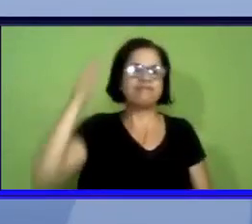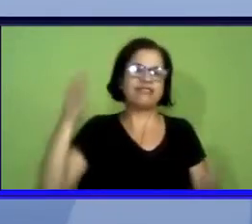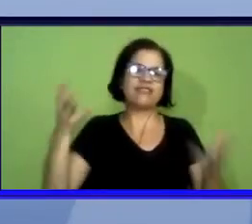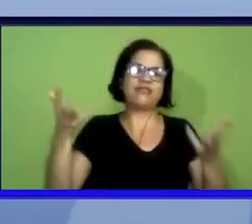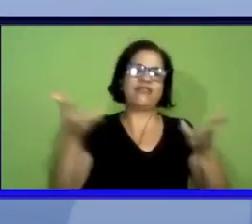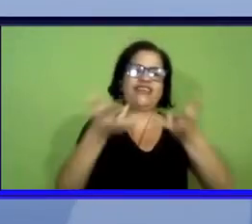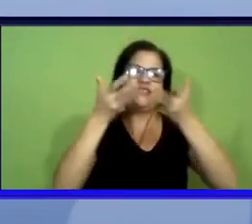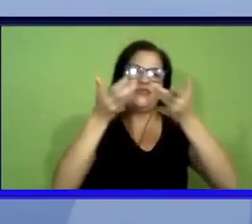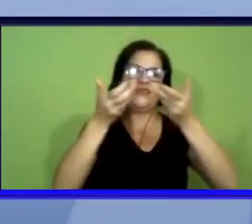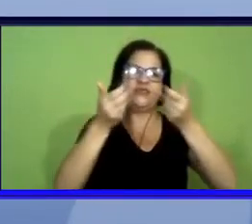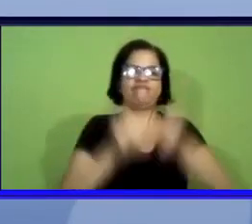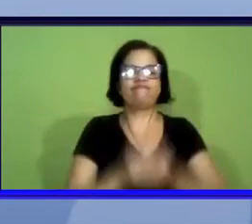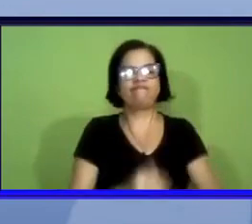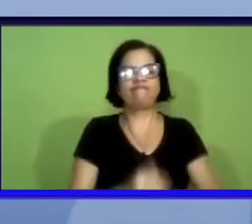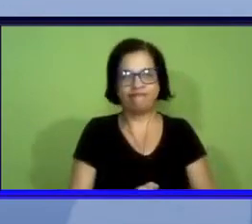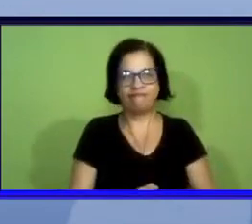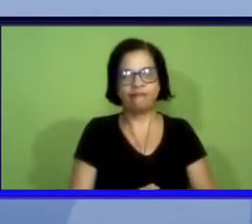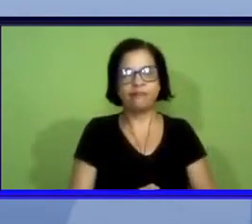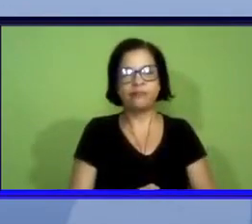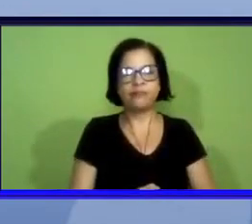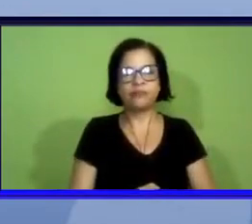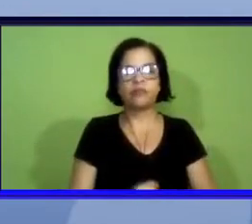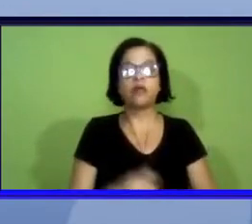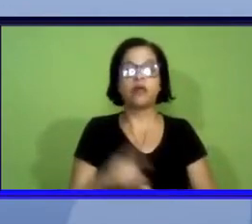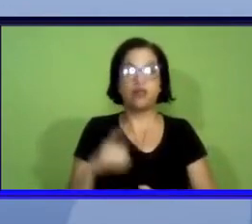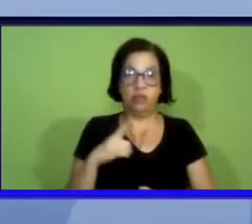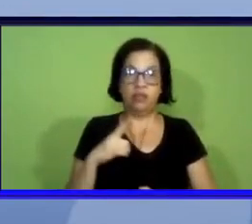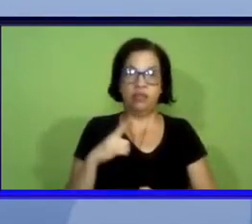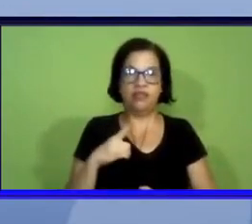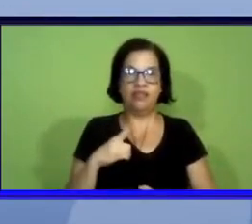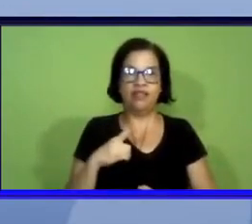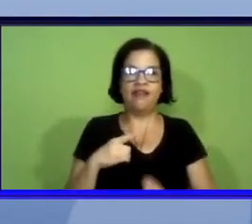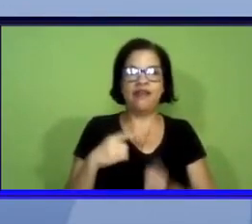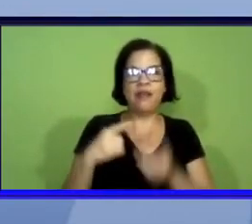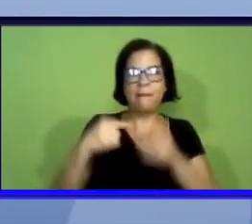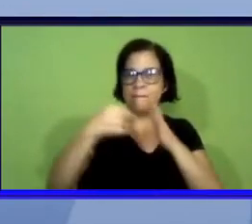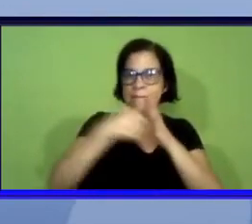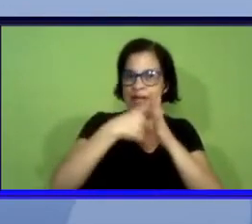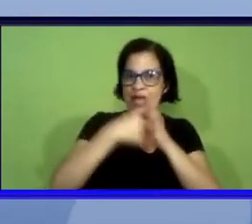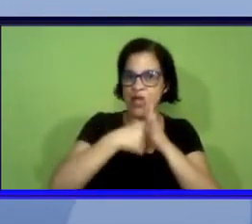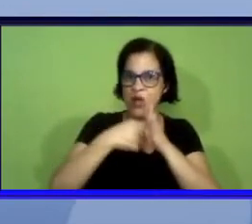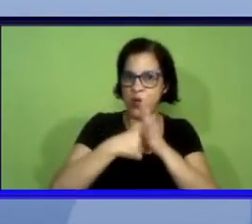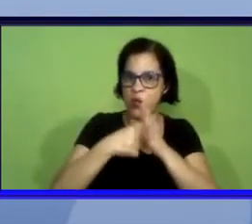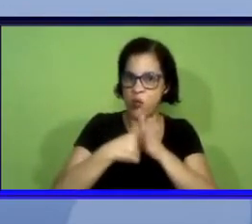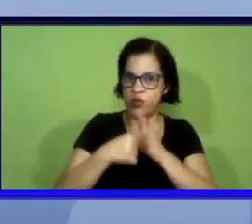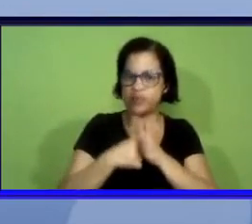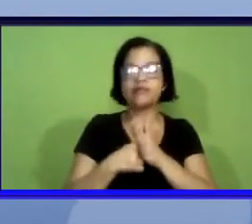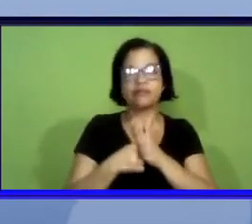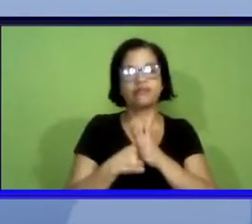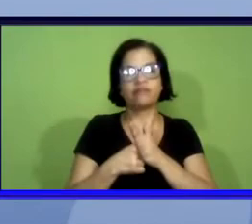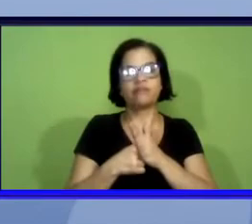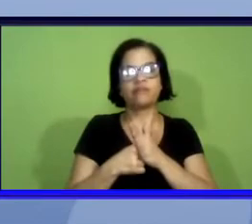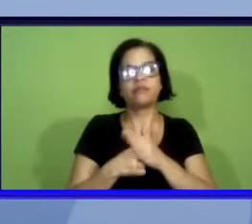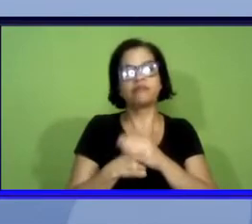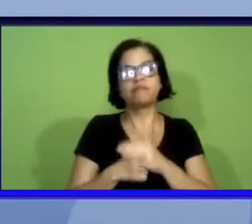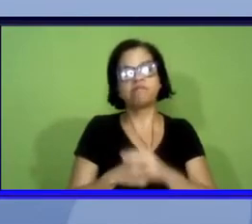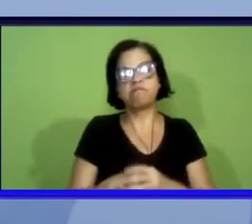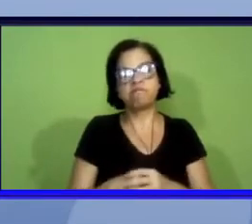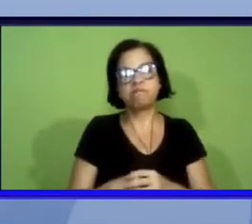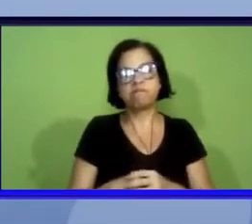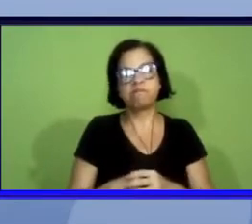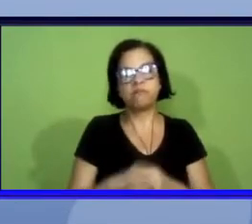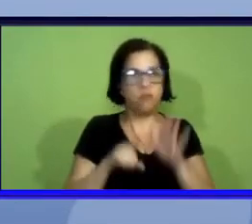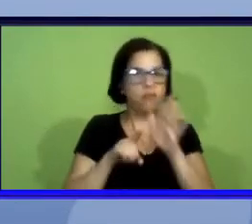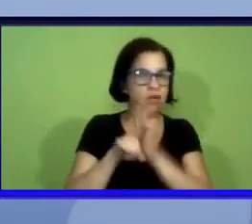tem algumas várias perguntas eu gostaria de fazer o senhor então